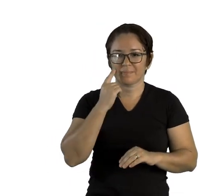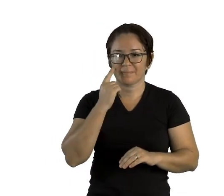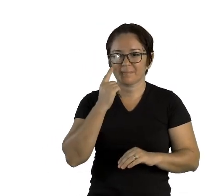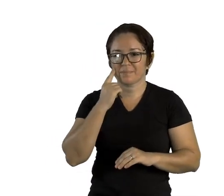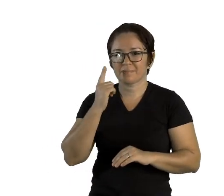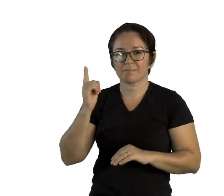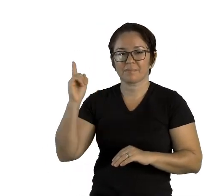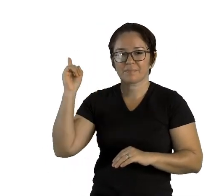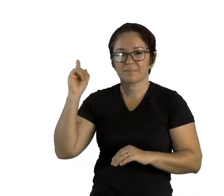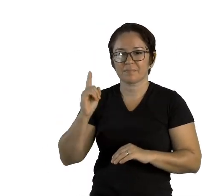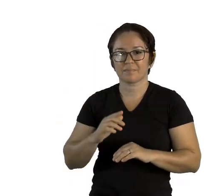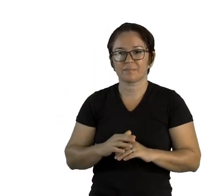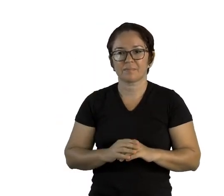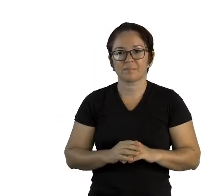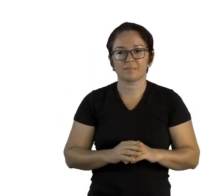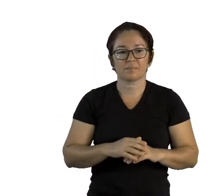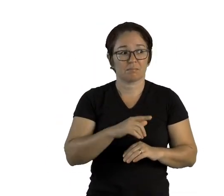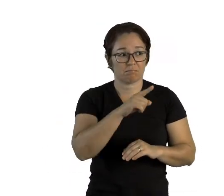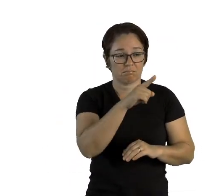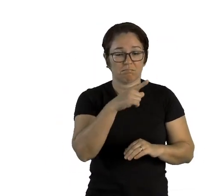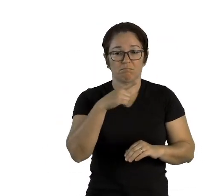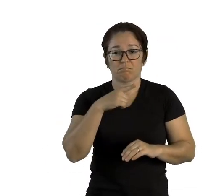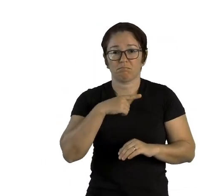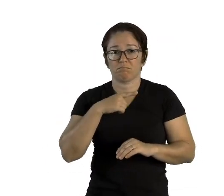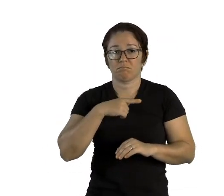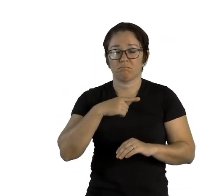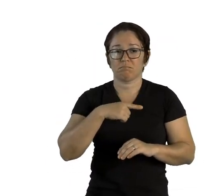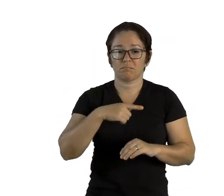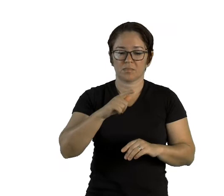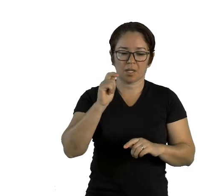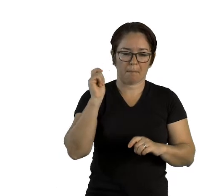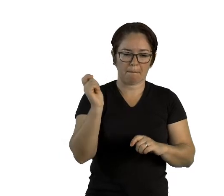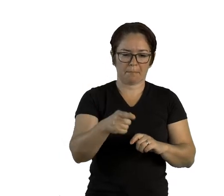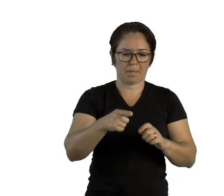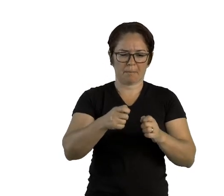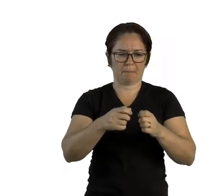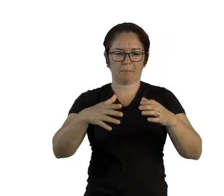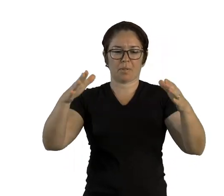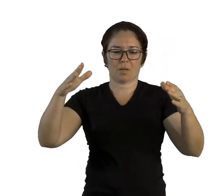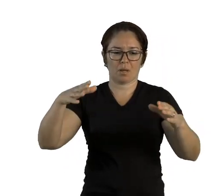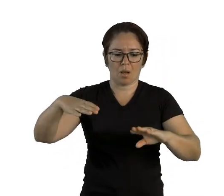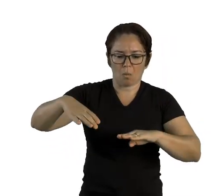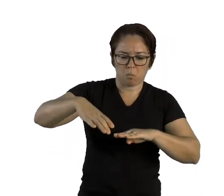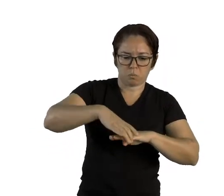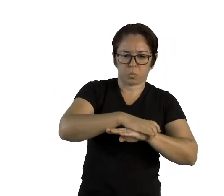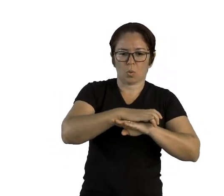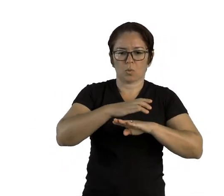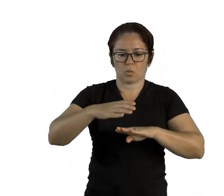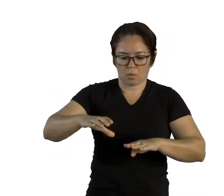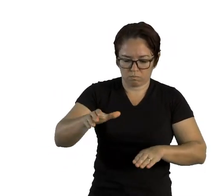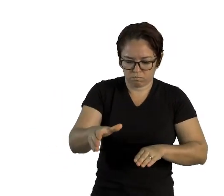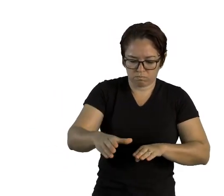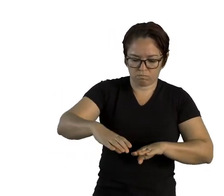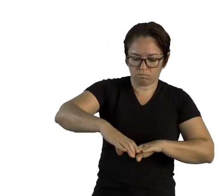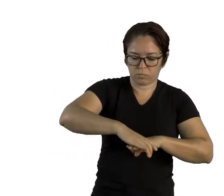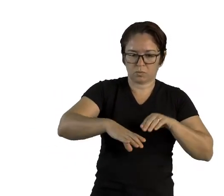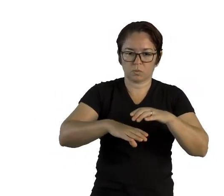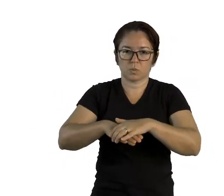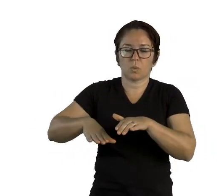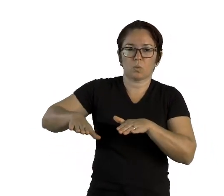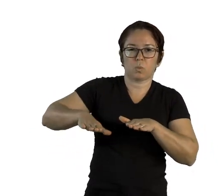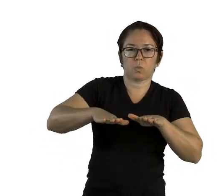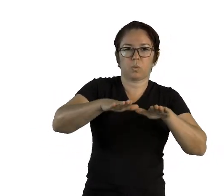mágicas, botas voadoras, cogumelos enfeitiçados e sapos saltitantes.